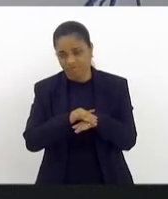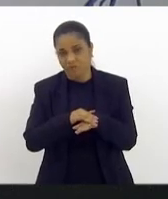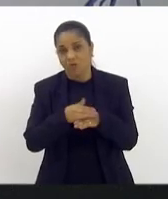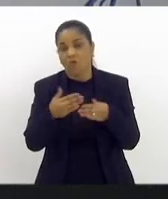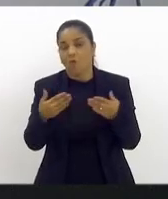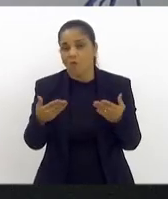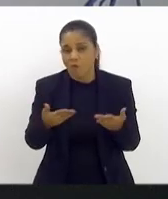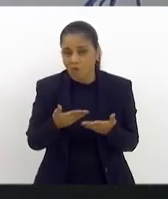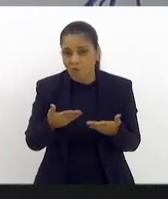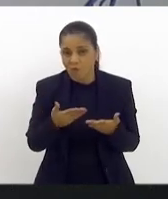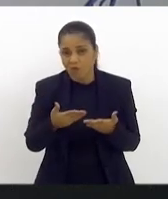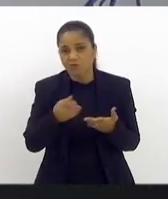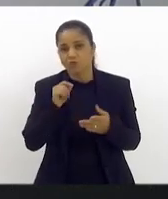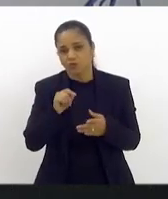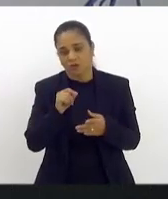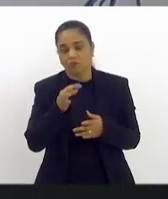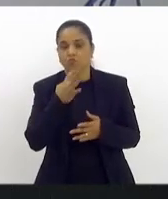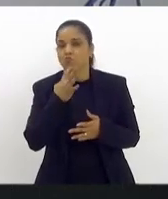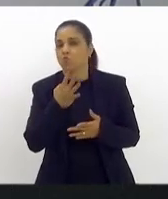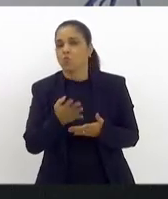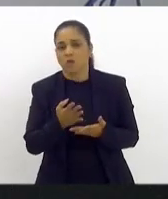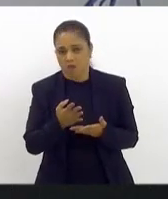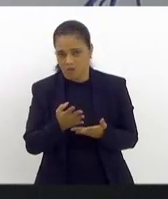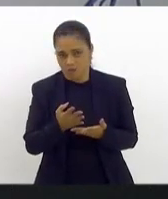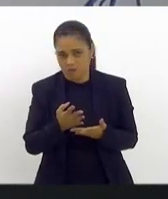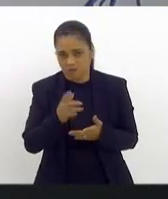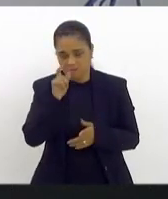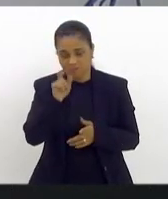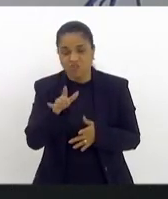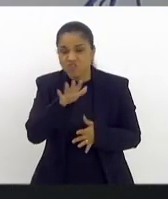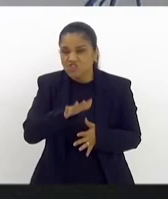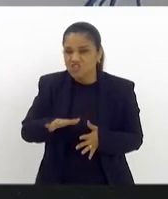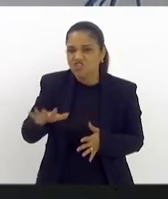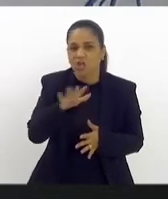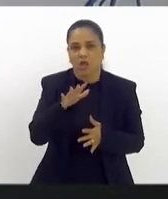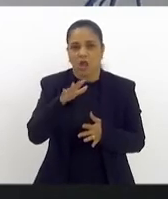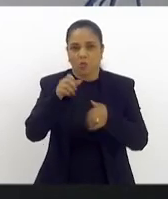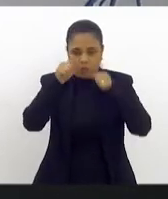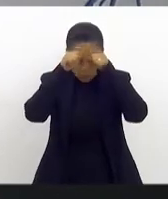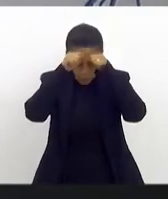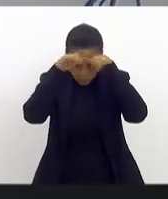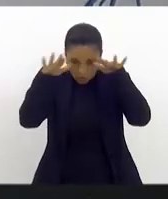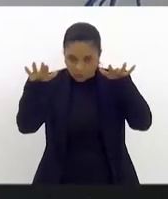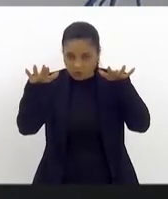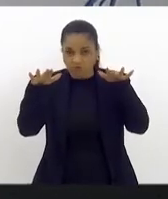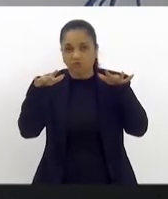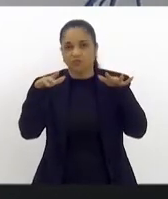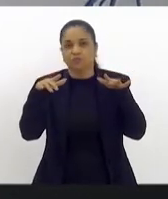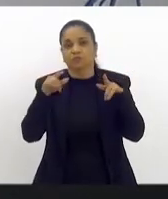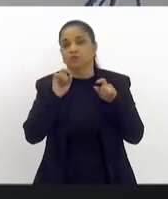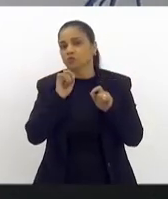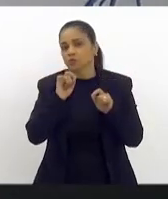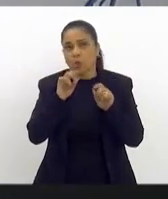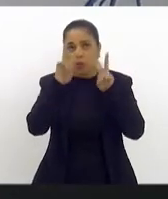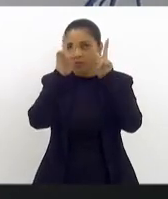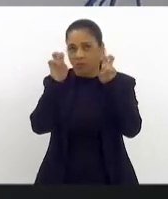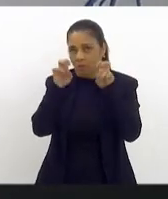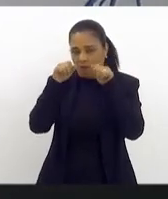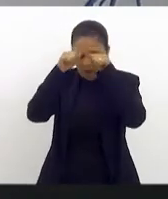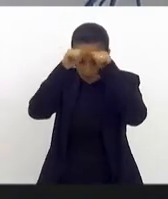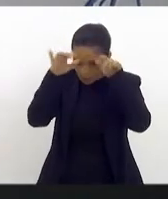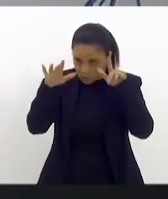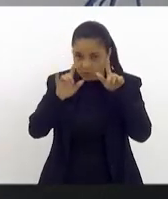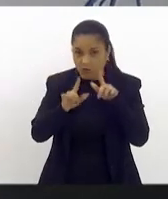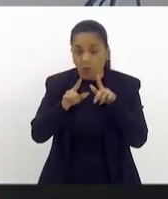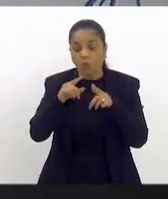hoje é um desconhecimento geral sobre o autismo. Não só sobre o autismo em si, mas como